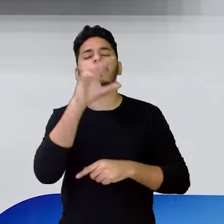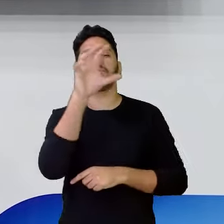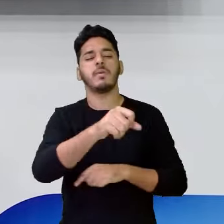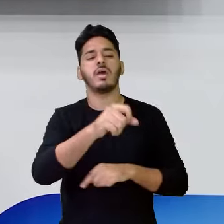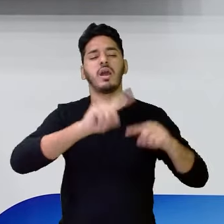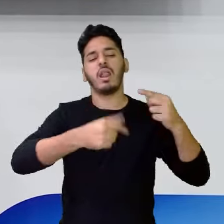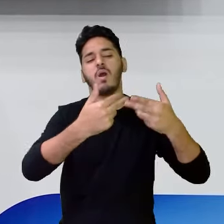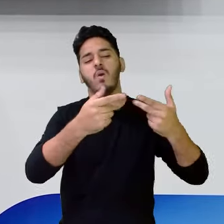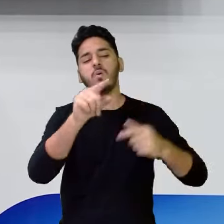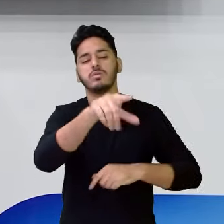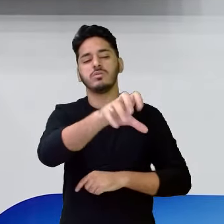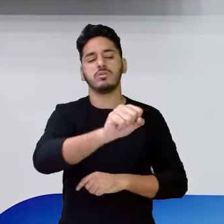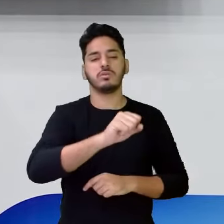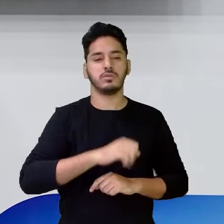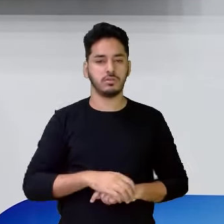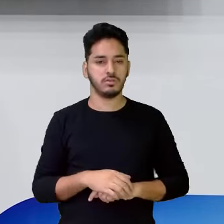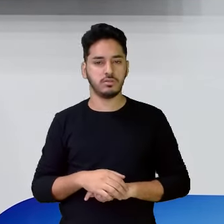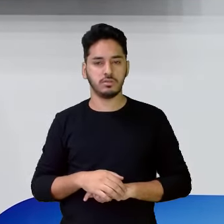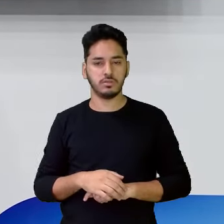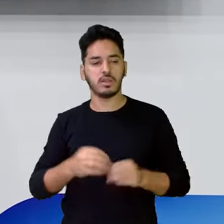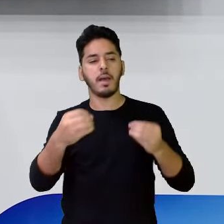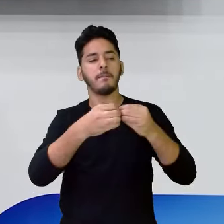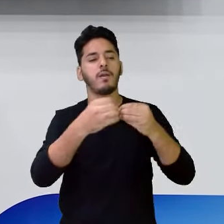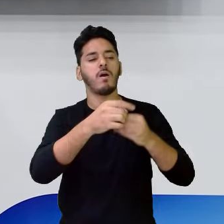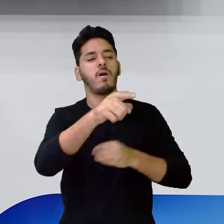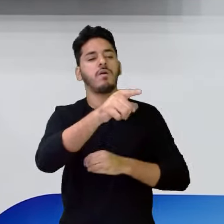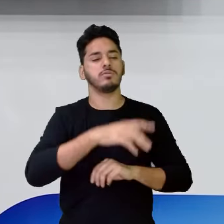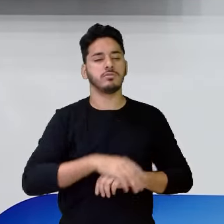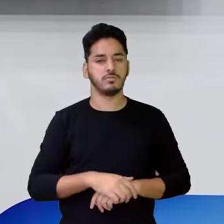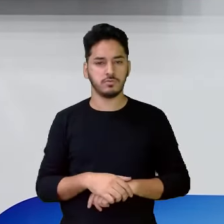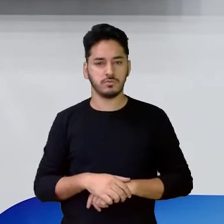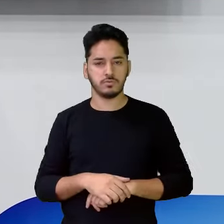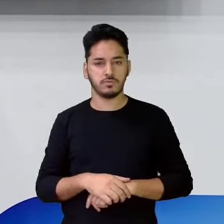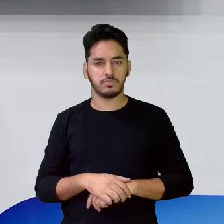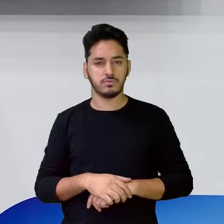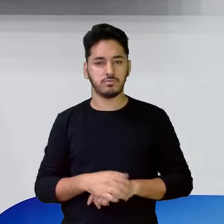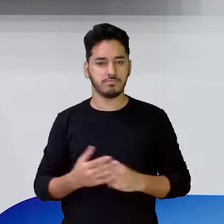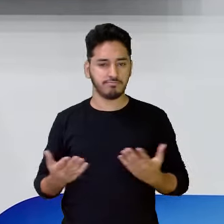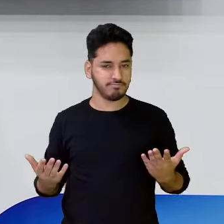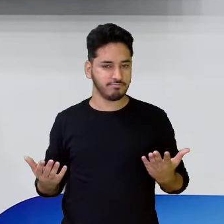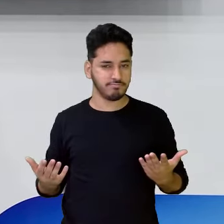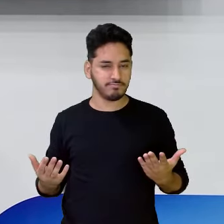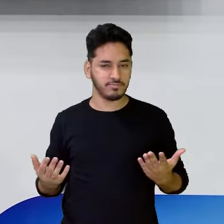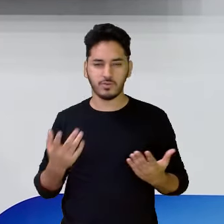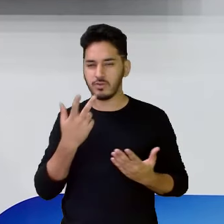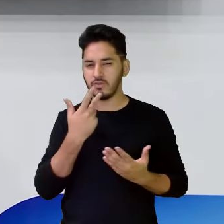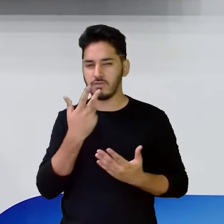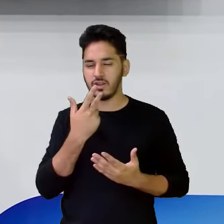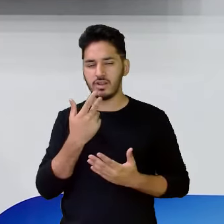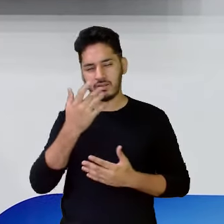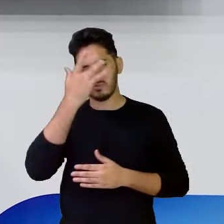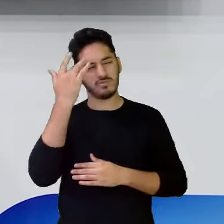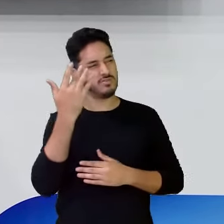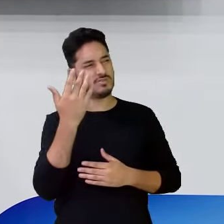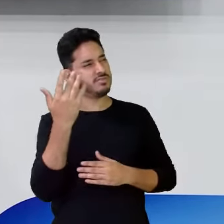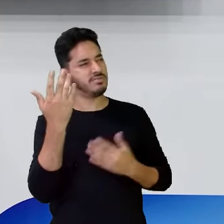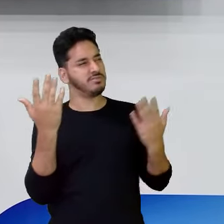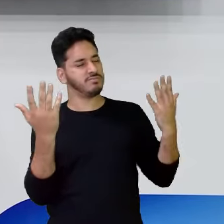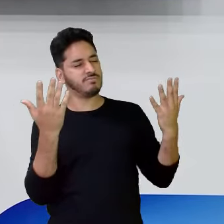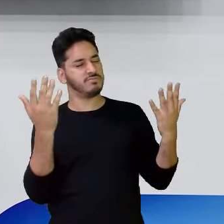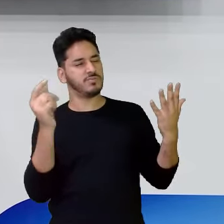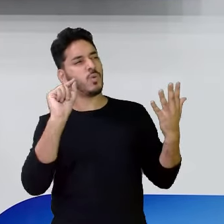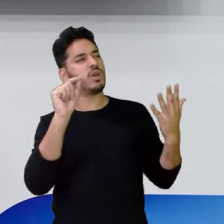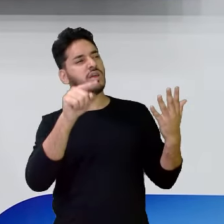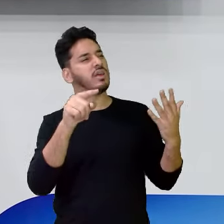aquela coisa ali que está ali no canto, aquela coisa ali na parede. Quando eu digo isso, a coisa, não fica